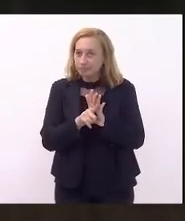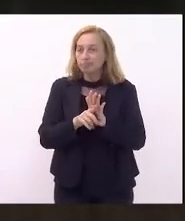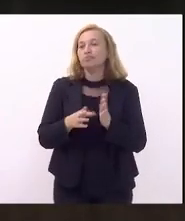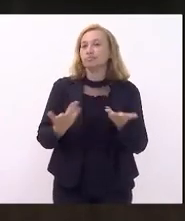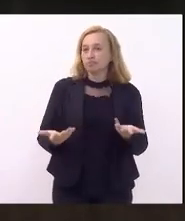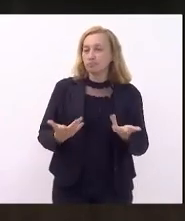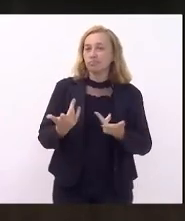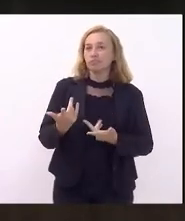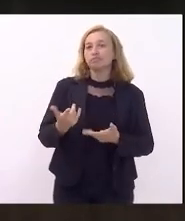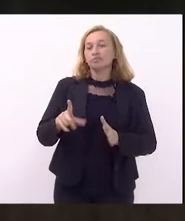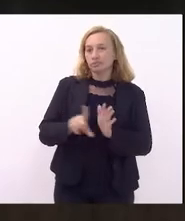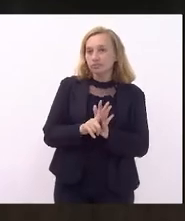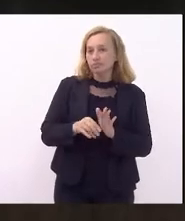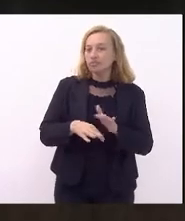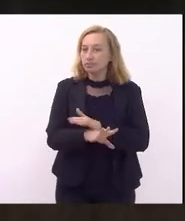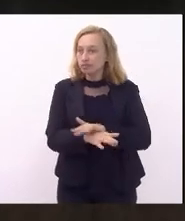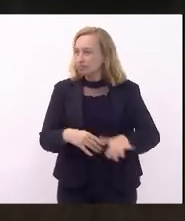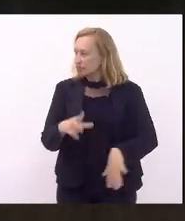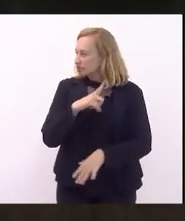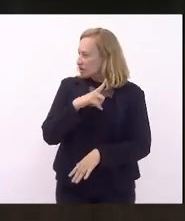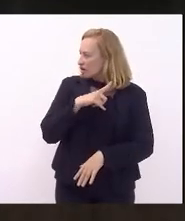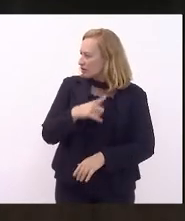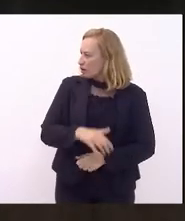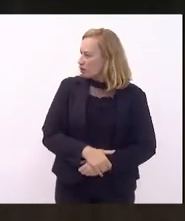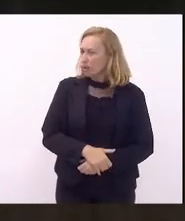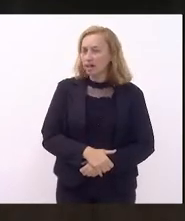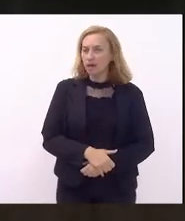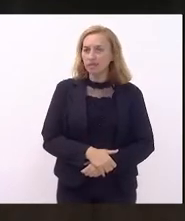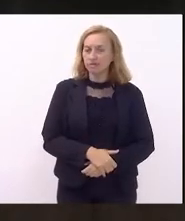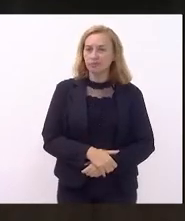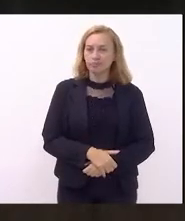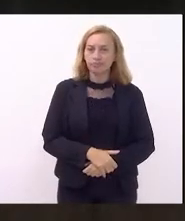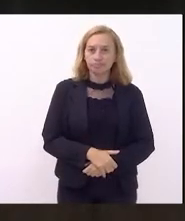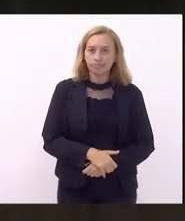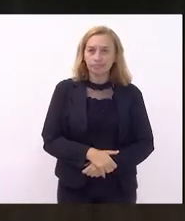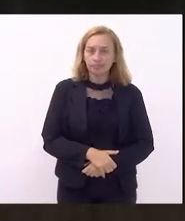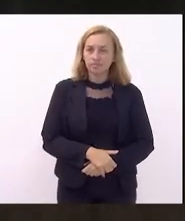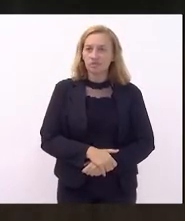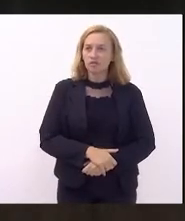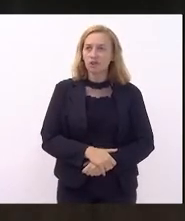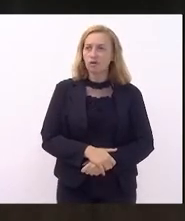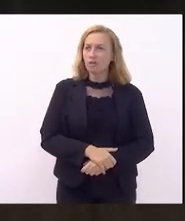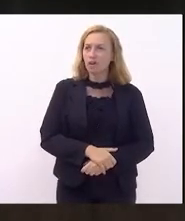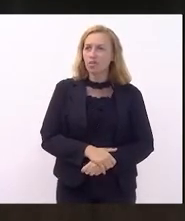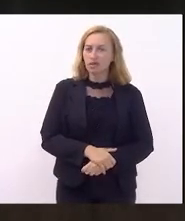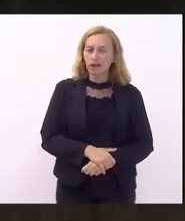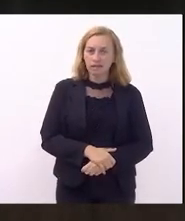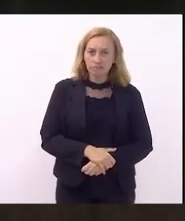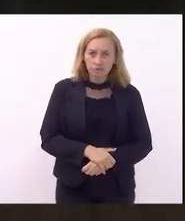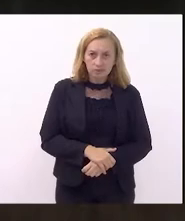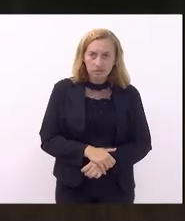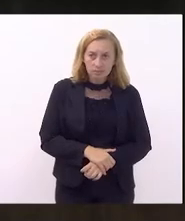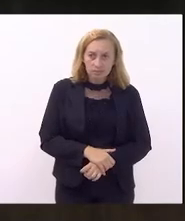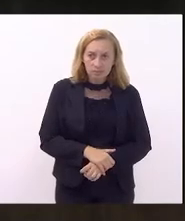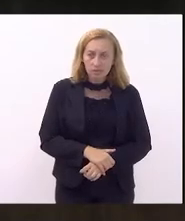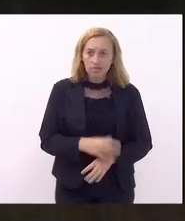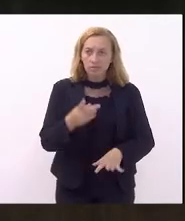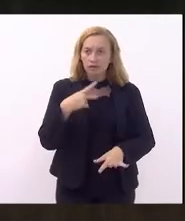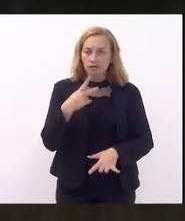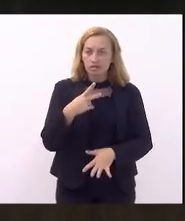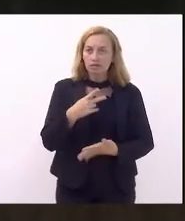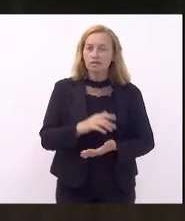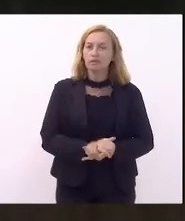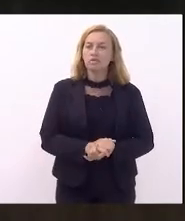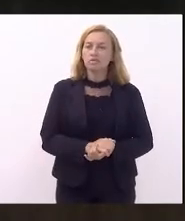ter, digamos, maior robustez, maior perenidade, como também, como se trata do